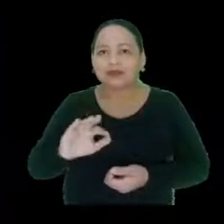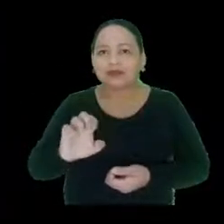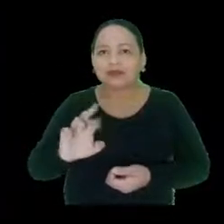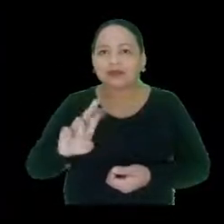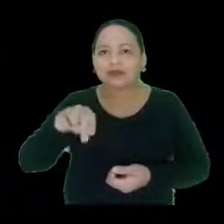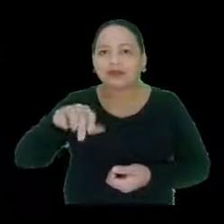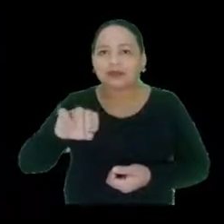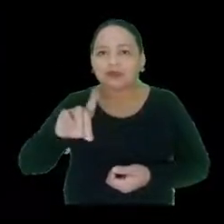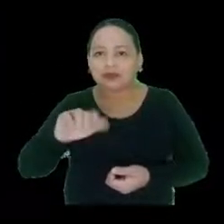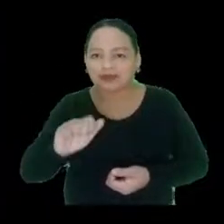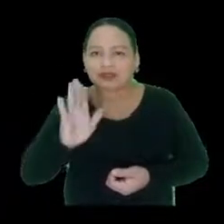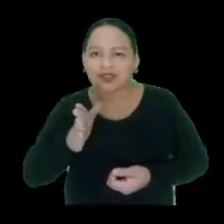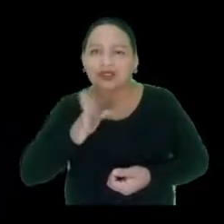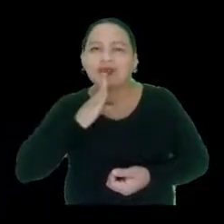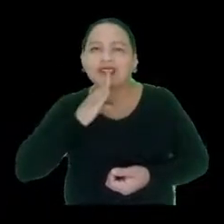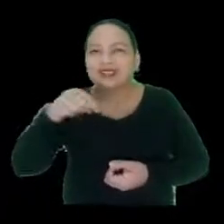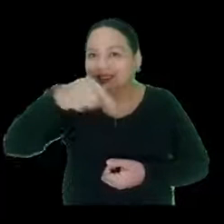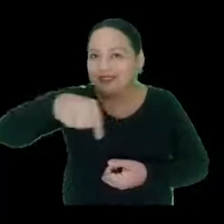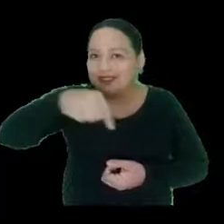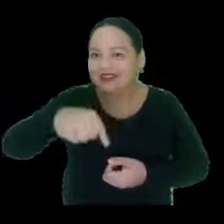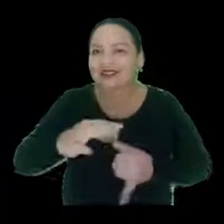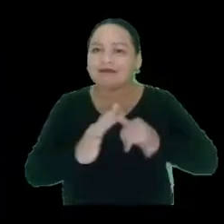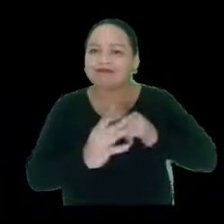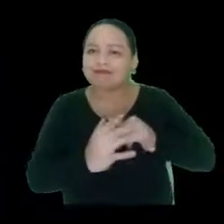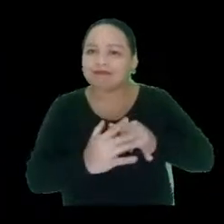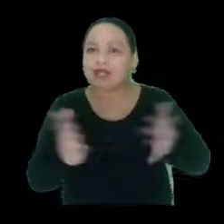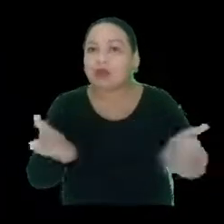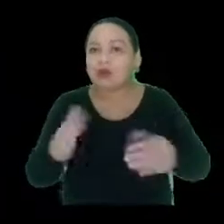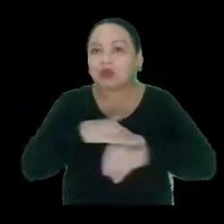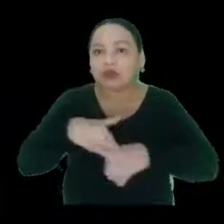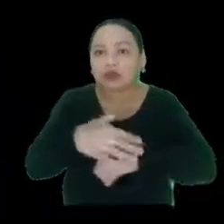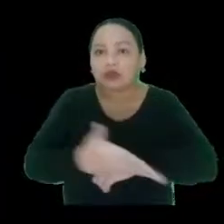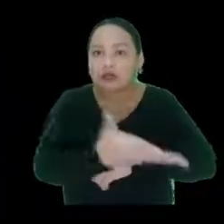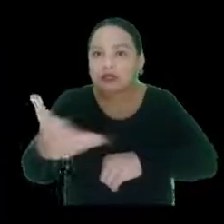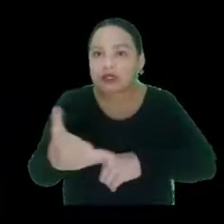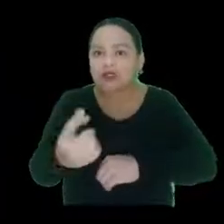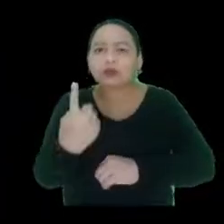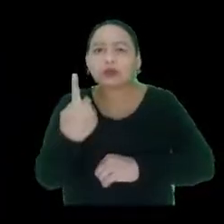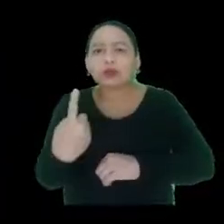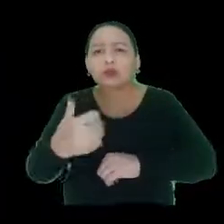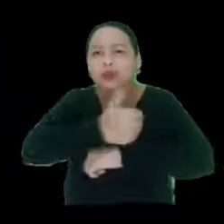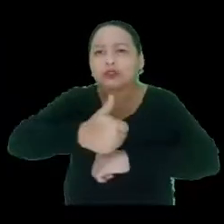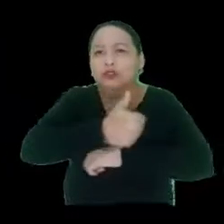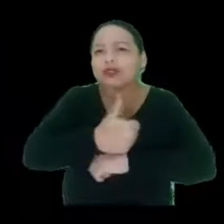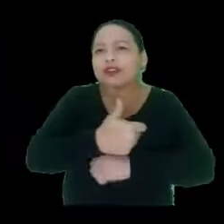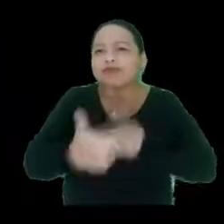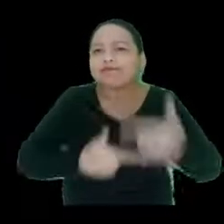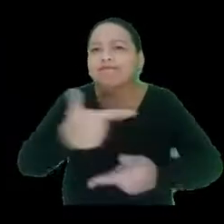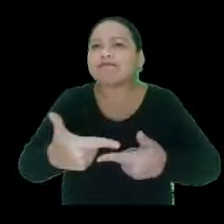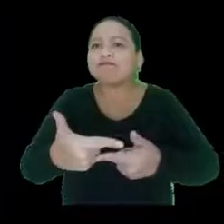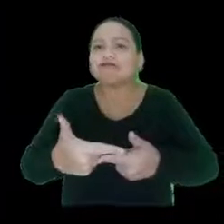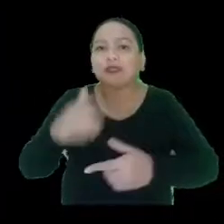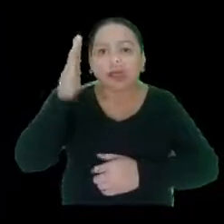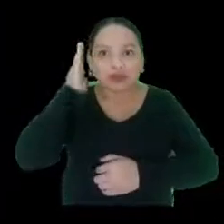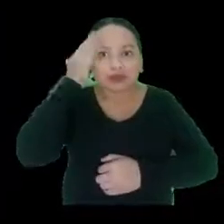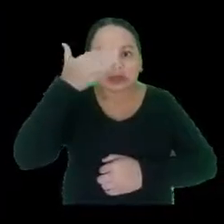Fernanda, vocês já me conhecem aqui do canal, e hoje eu vim conversar com vocês sobre um dos profissionais que atua na área da